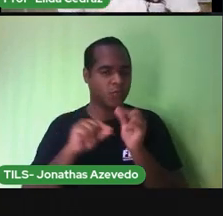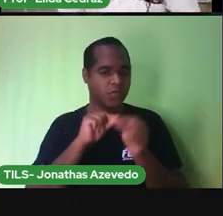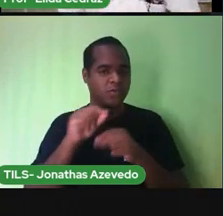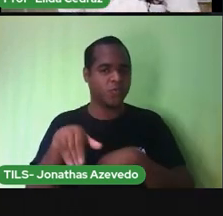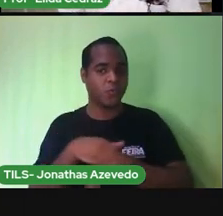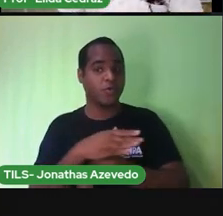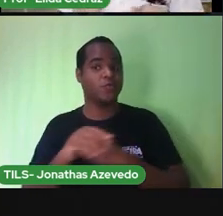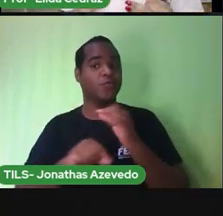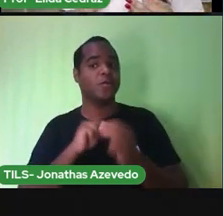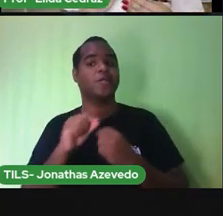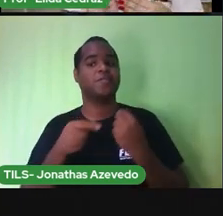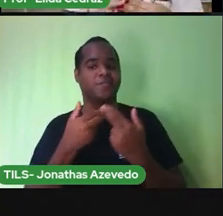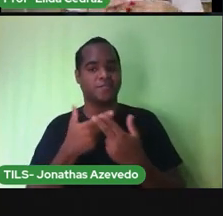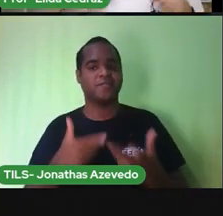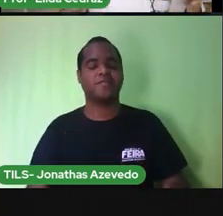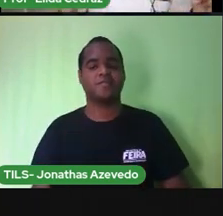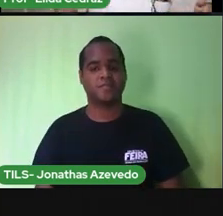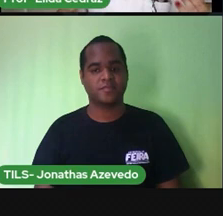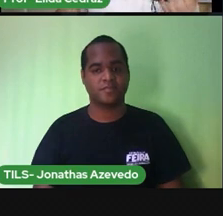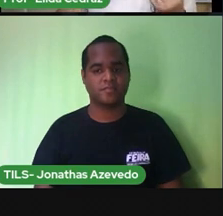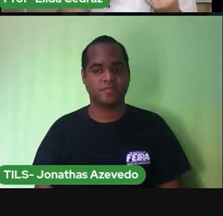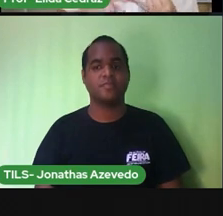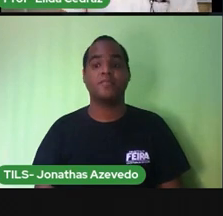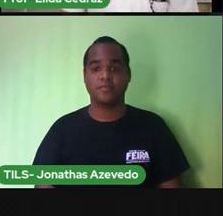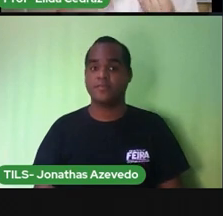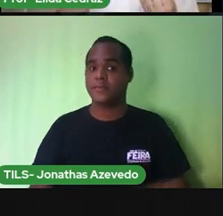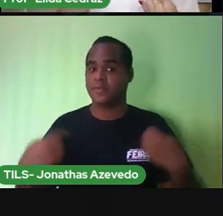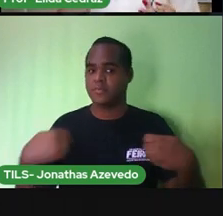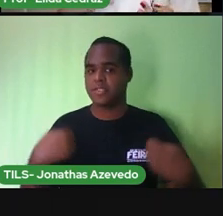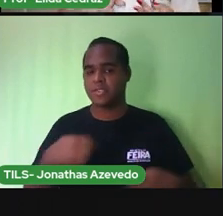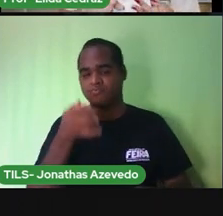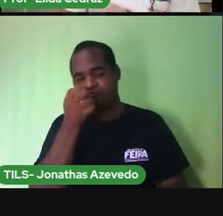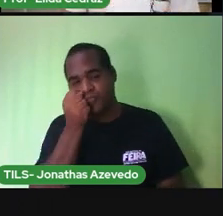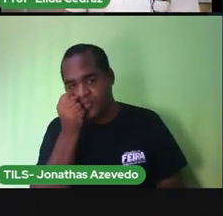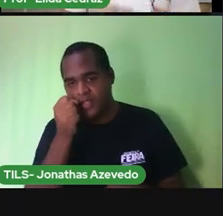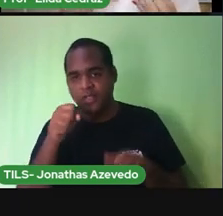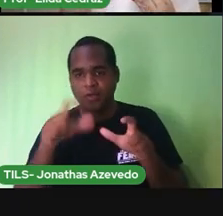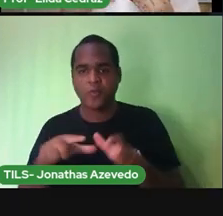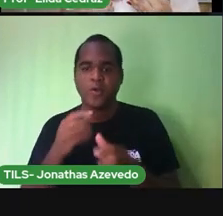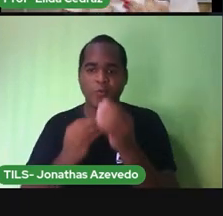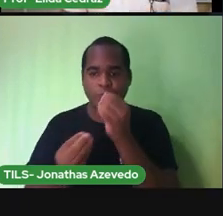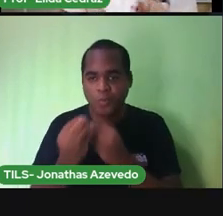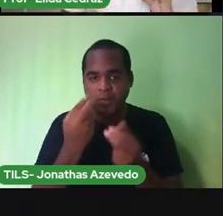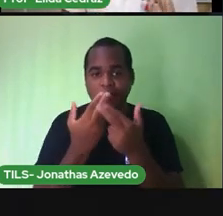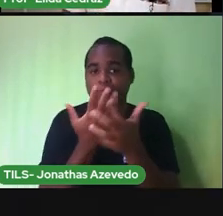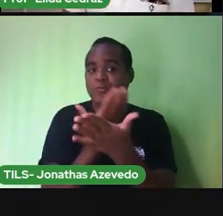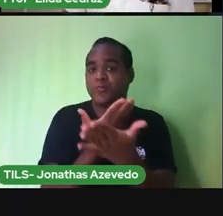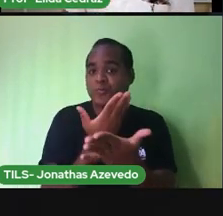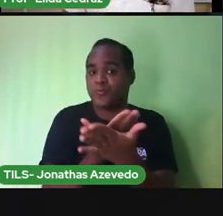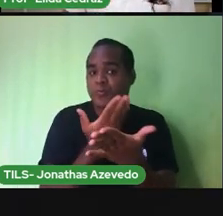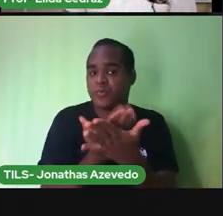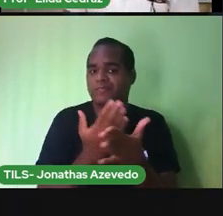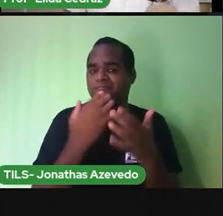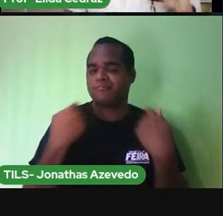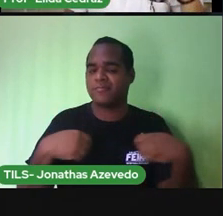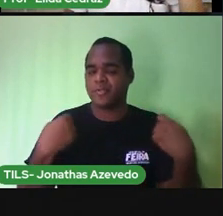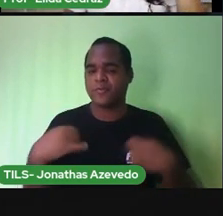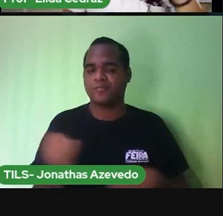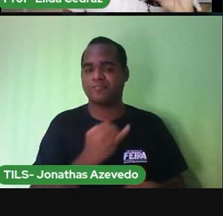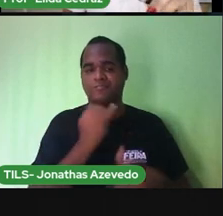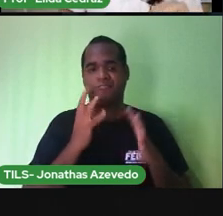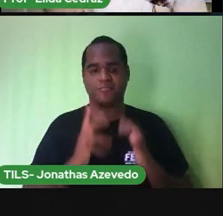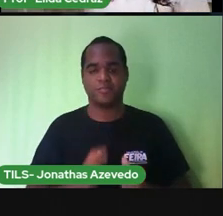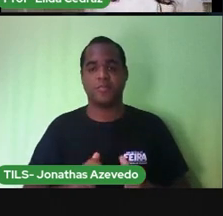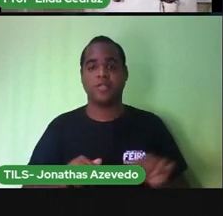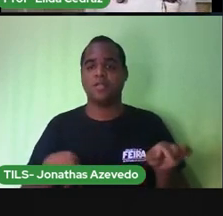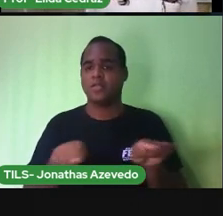entendeu manter o ambiente onde você dorme onde você come e onde você estuda sempre limpo e levar